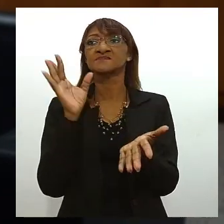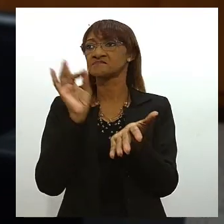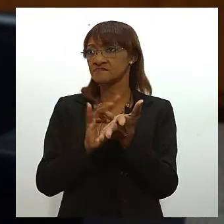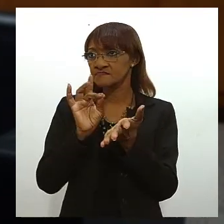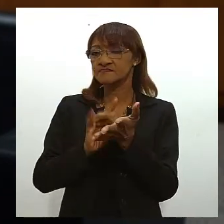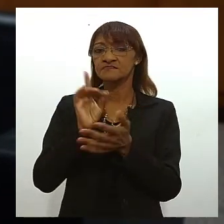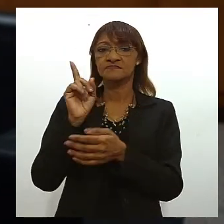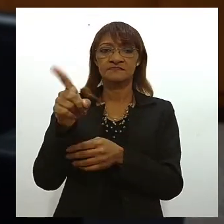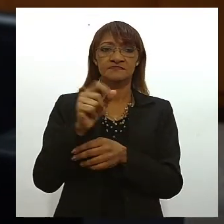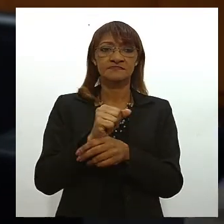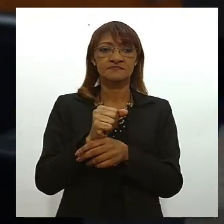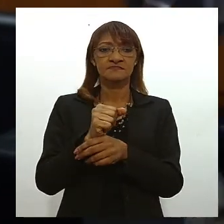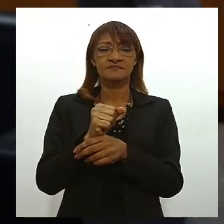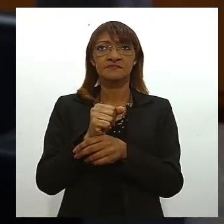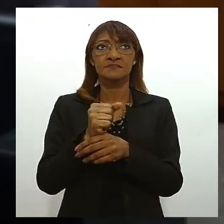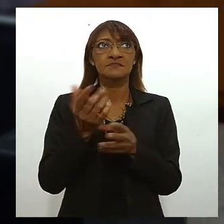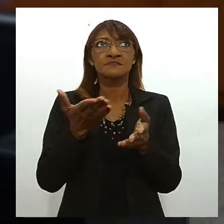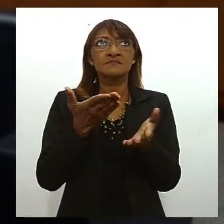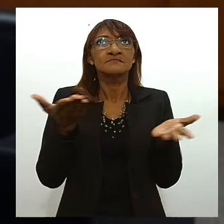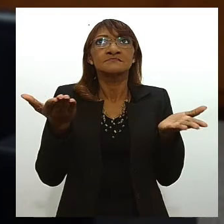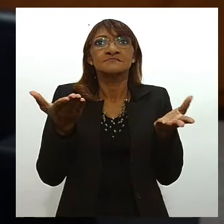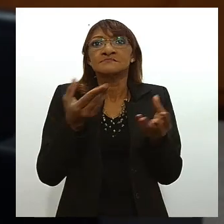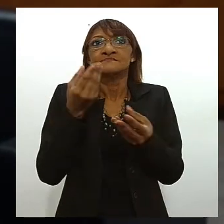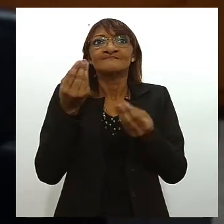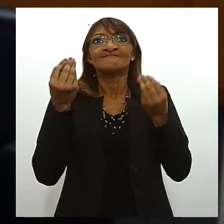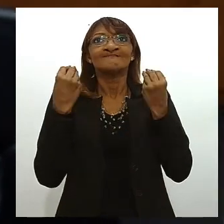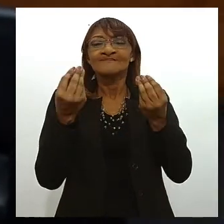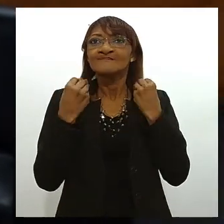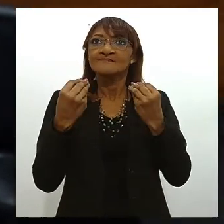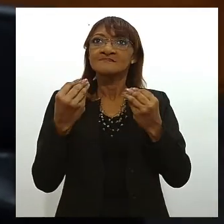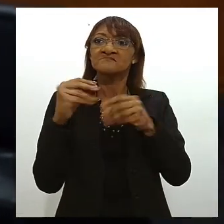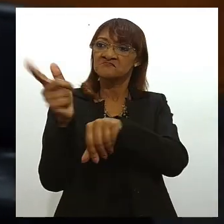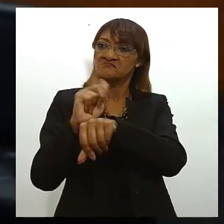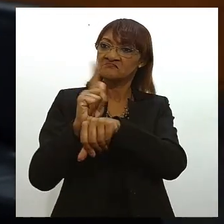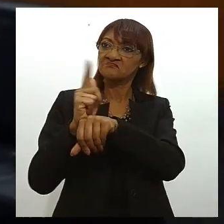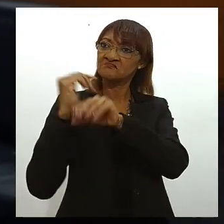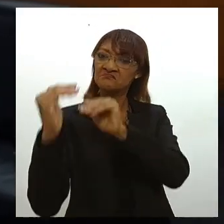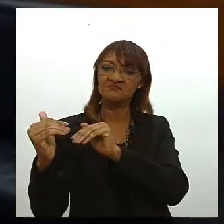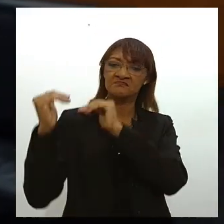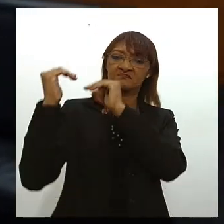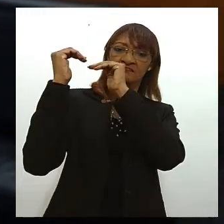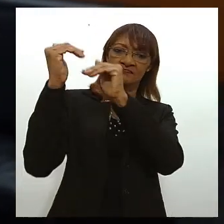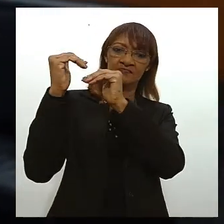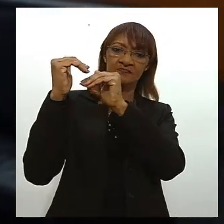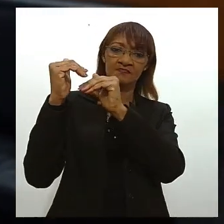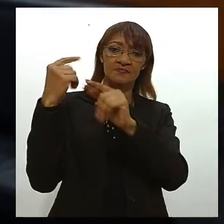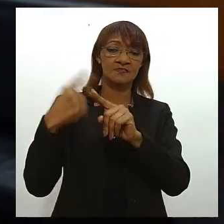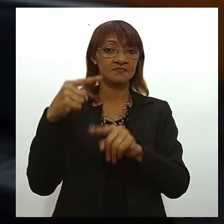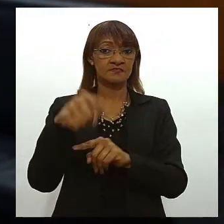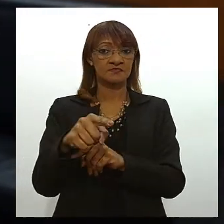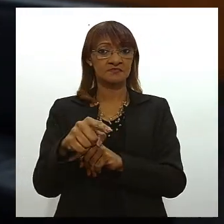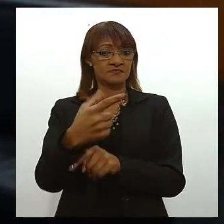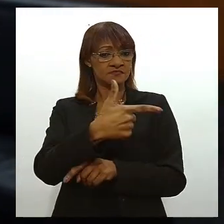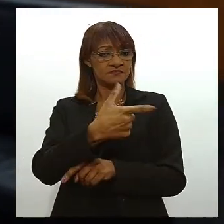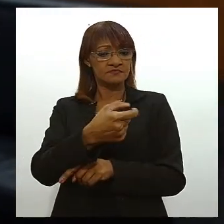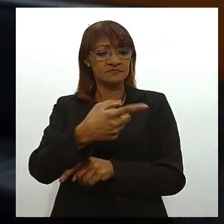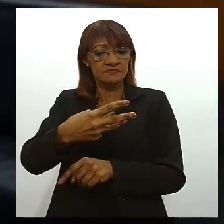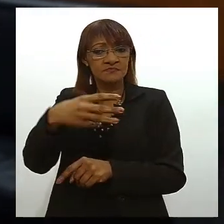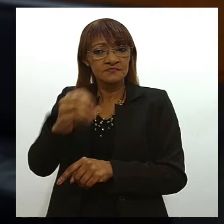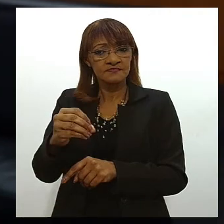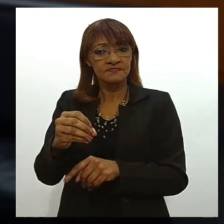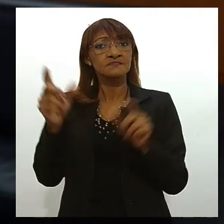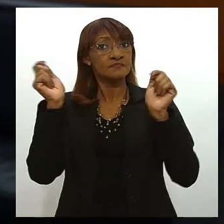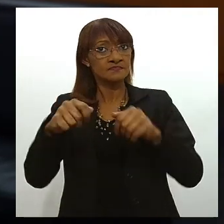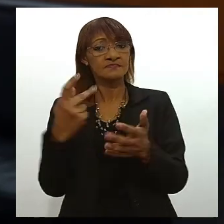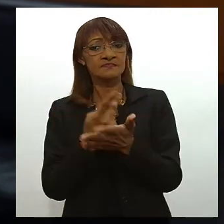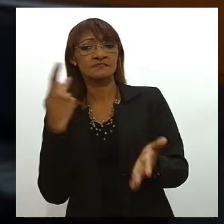ter uma mentalidade de gestão de primeiro mundo porque estamos pensando em Sergipe em 2030 o que pode acontecer